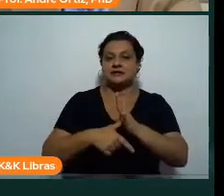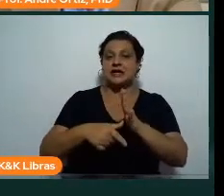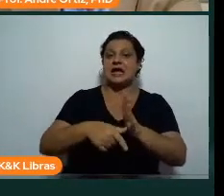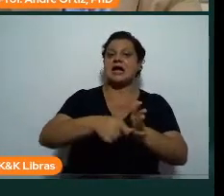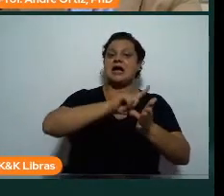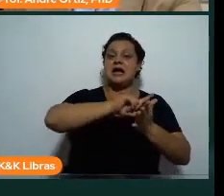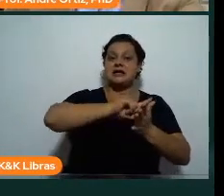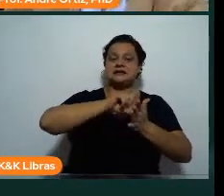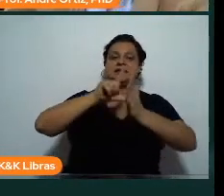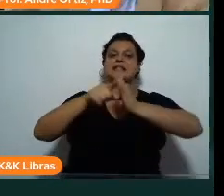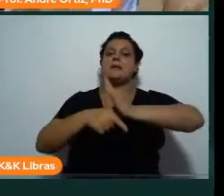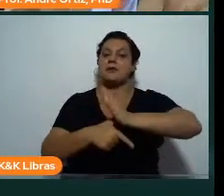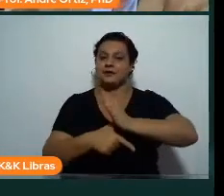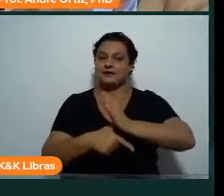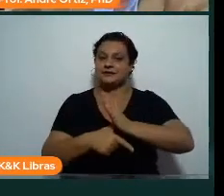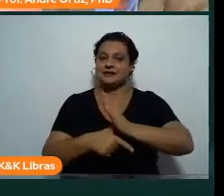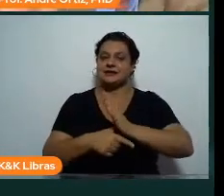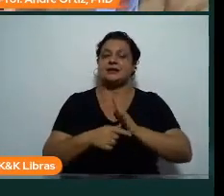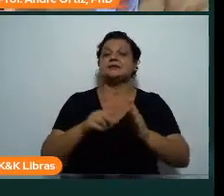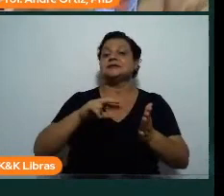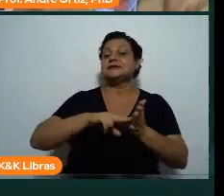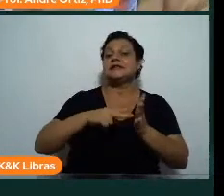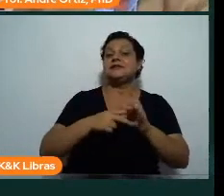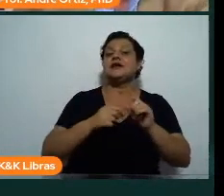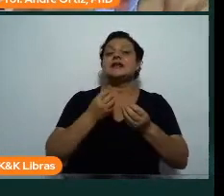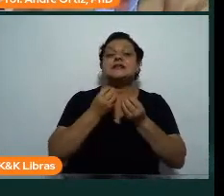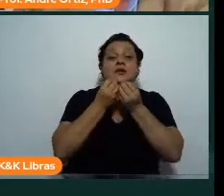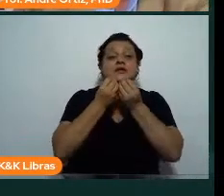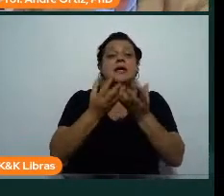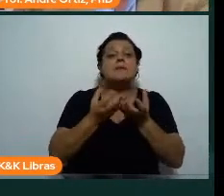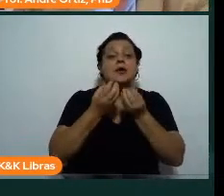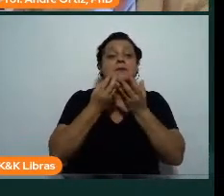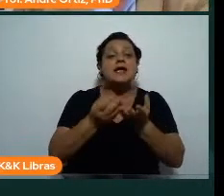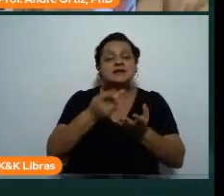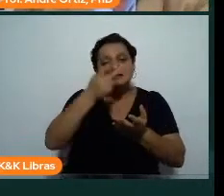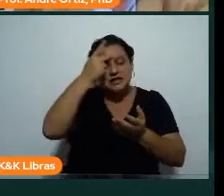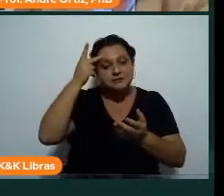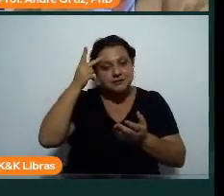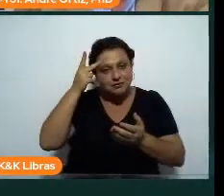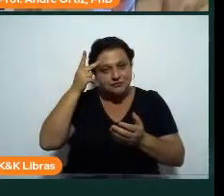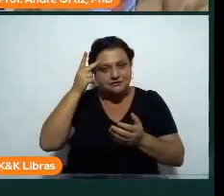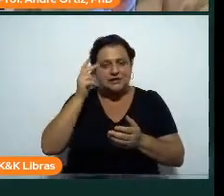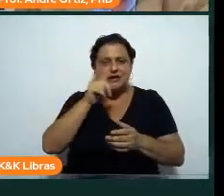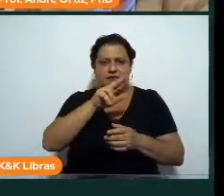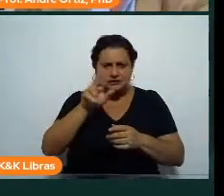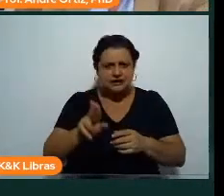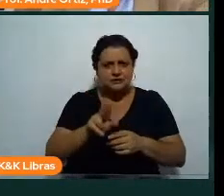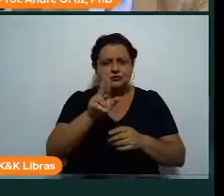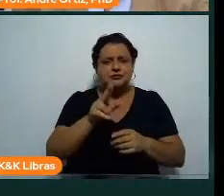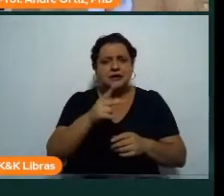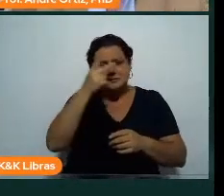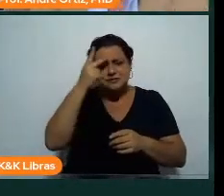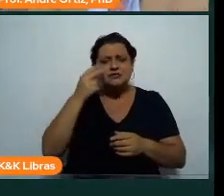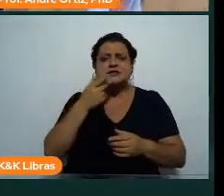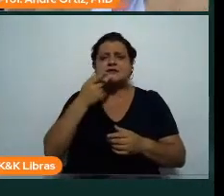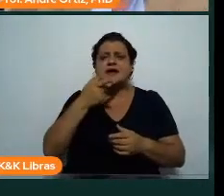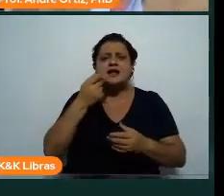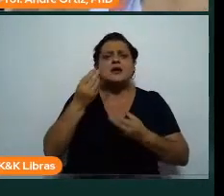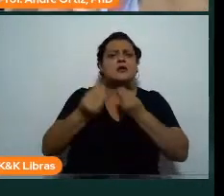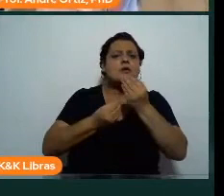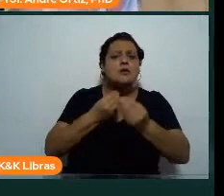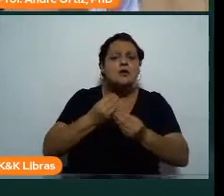e depois, que são depoimentos sociais. Vocês têm usado depoimentos de